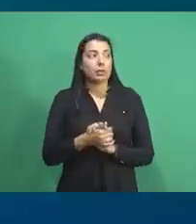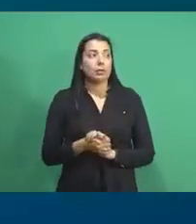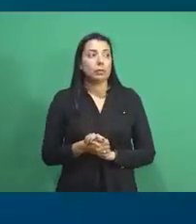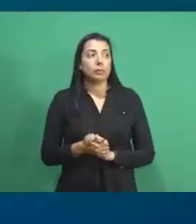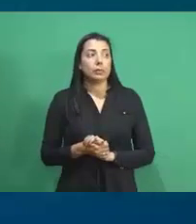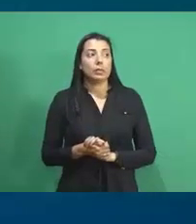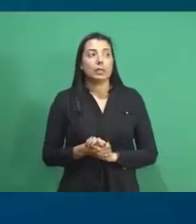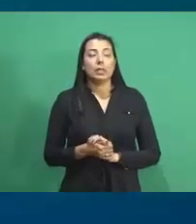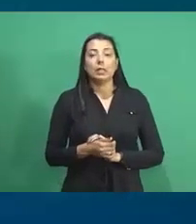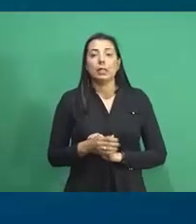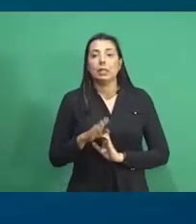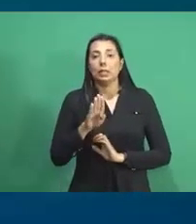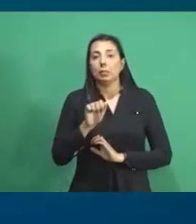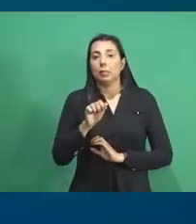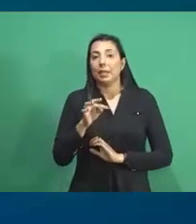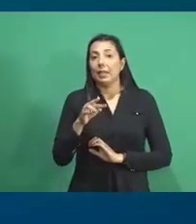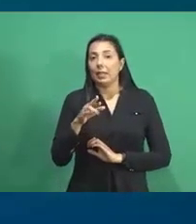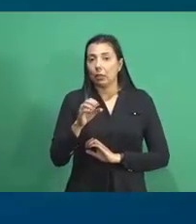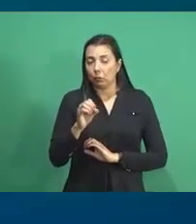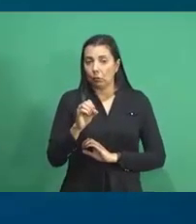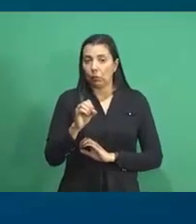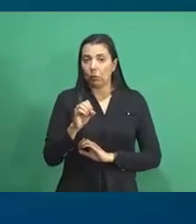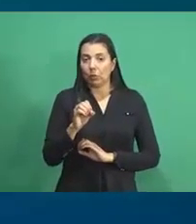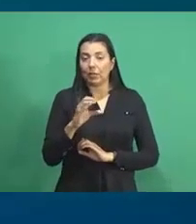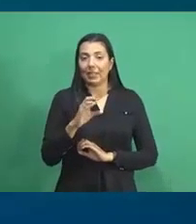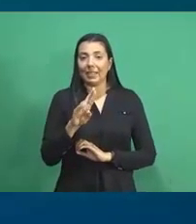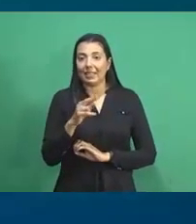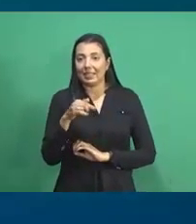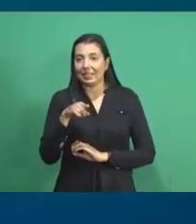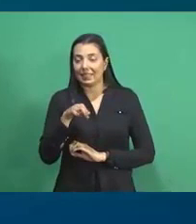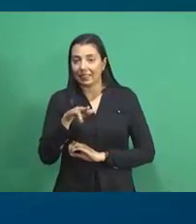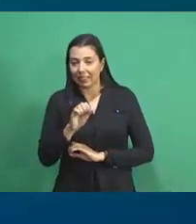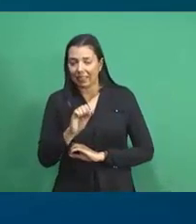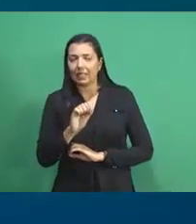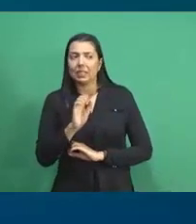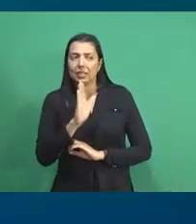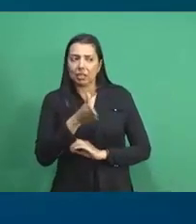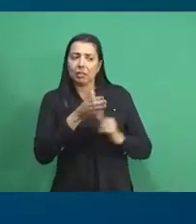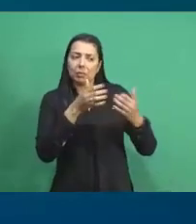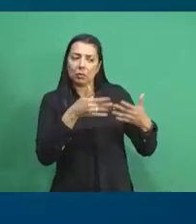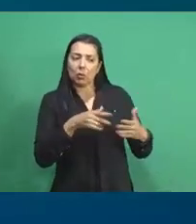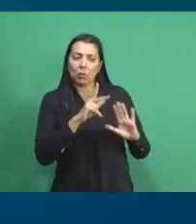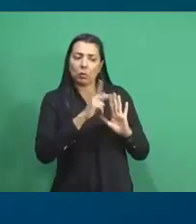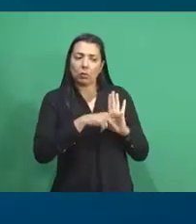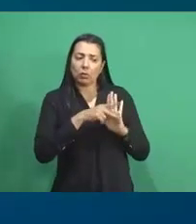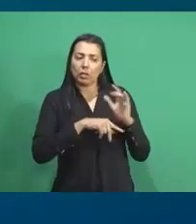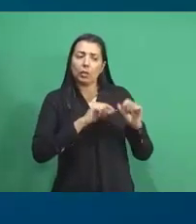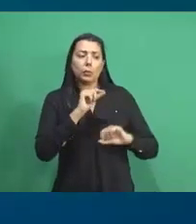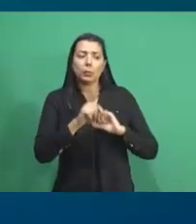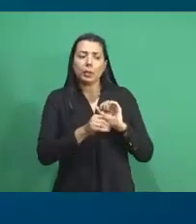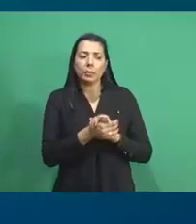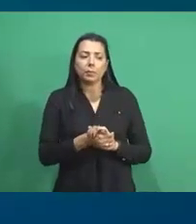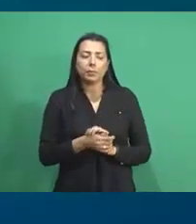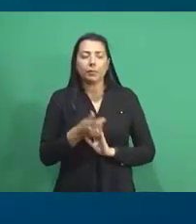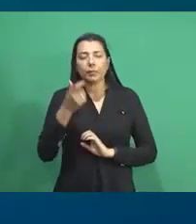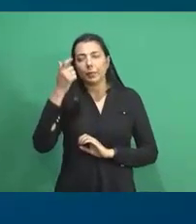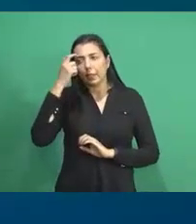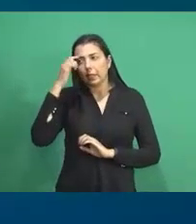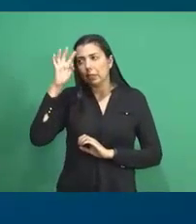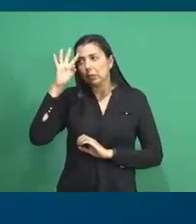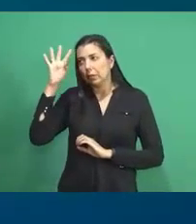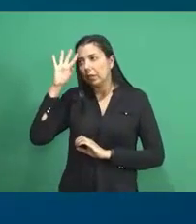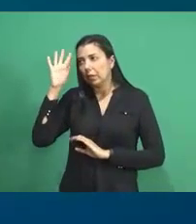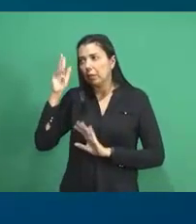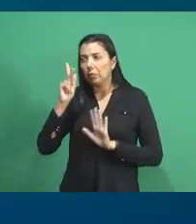Beto... Beto Quezada. Beto Quezada. E ele me disse que esse projeto, ele sonhava com esse